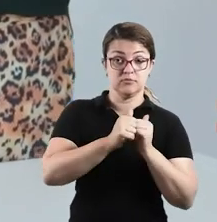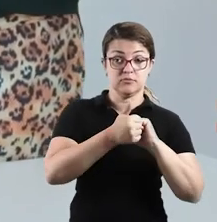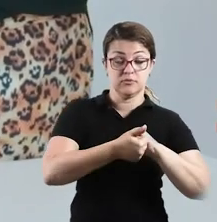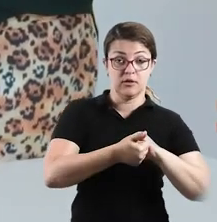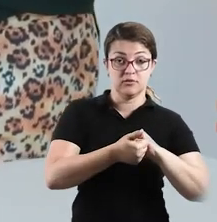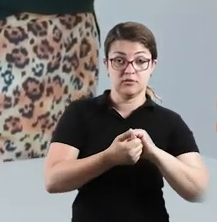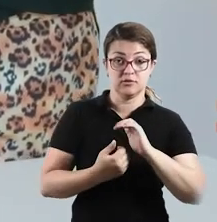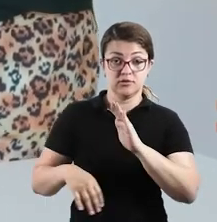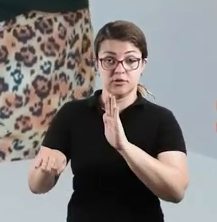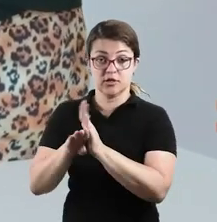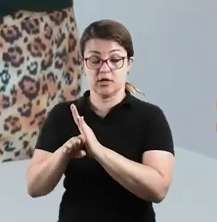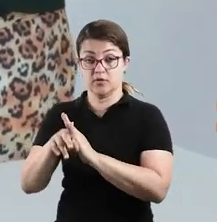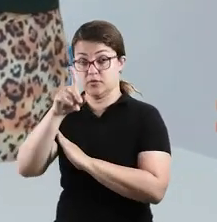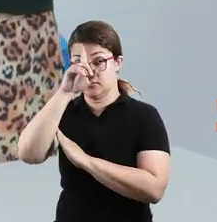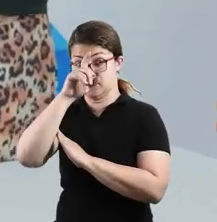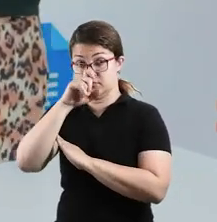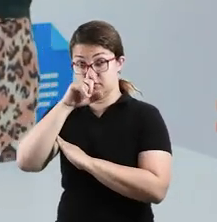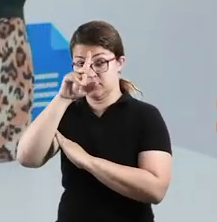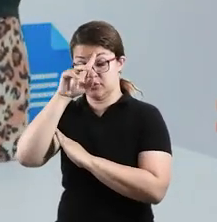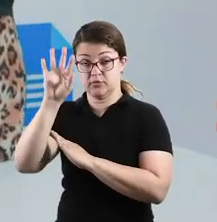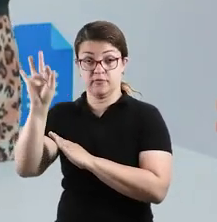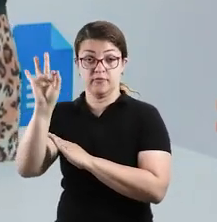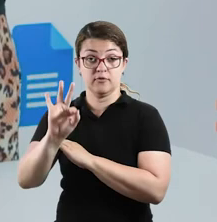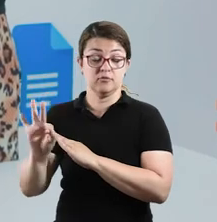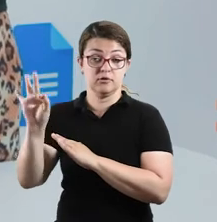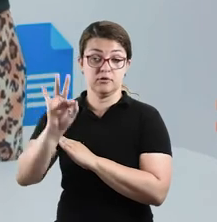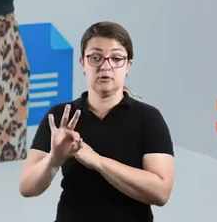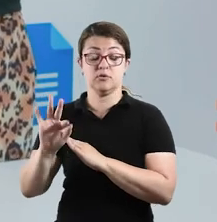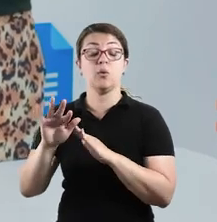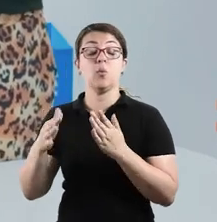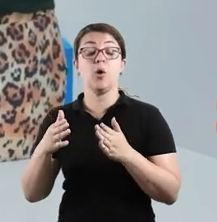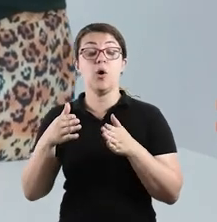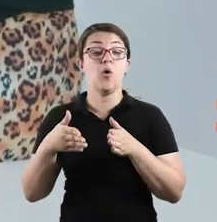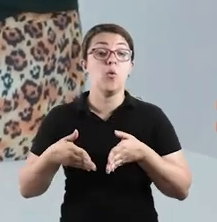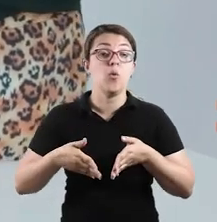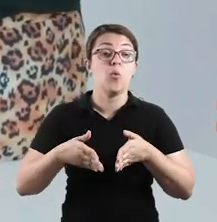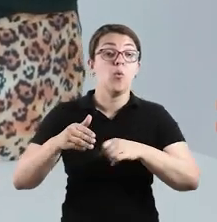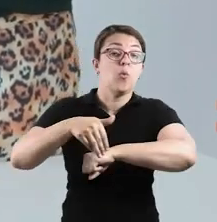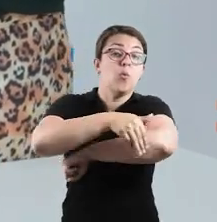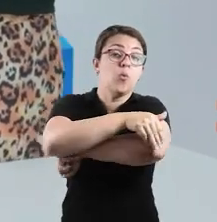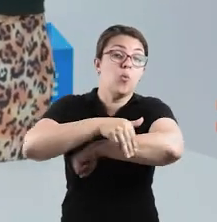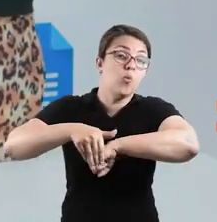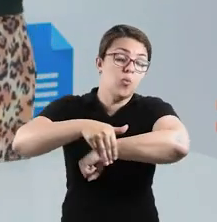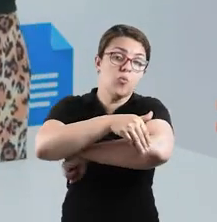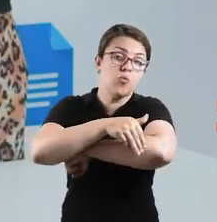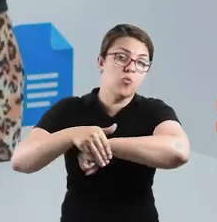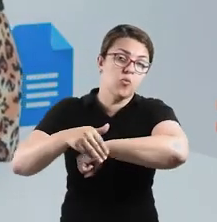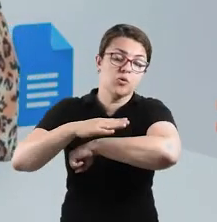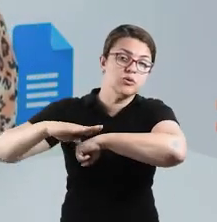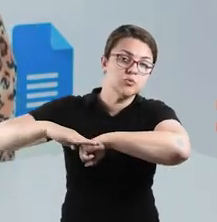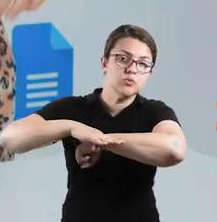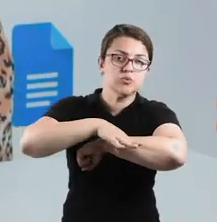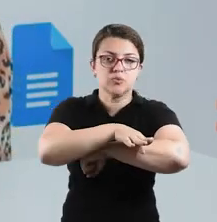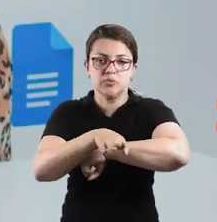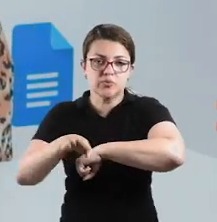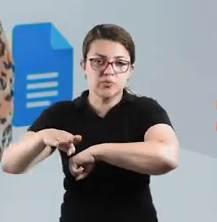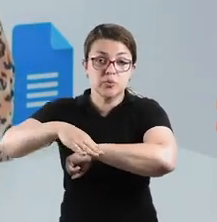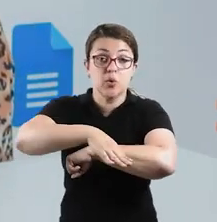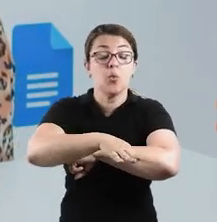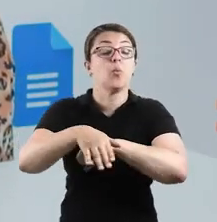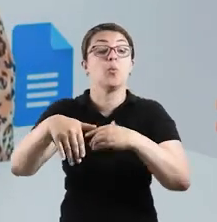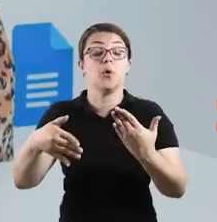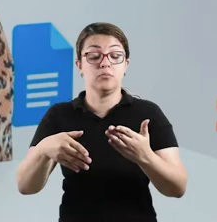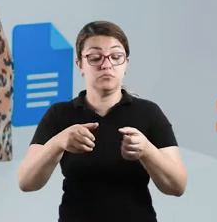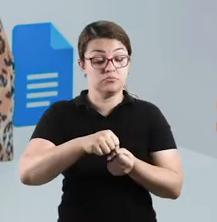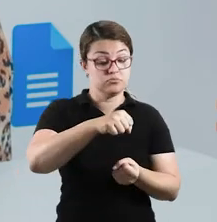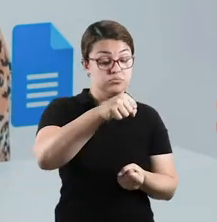poliesportivo e ir até o hospital universitário. Você vai descrever por quais ruas você vai passar, qual o trajeto que você vai fazer. Então, você